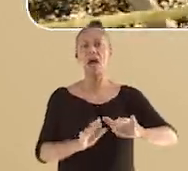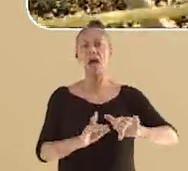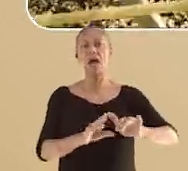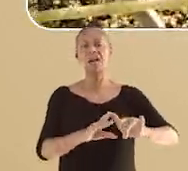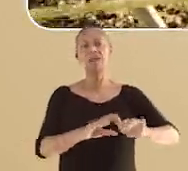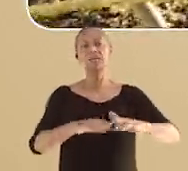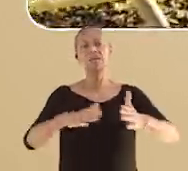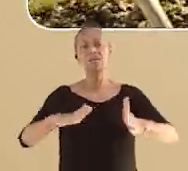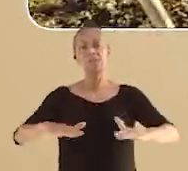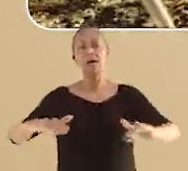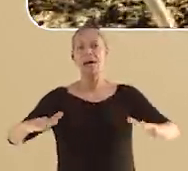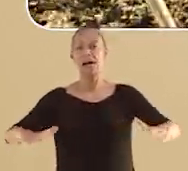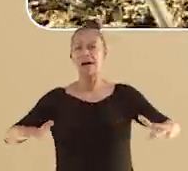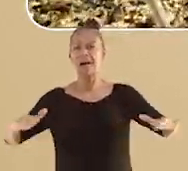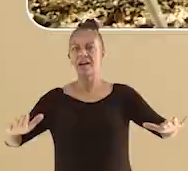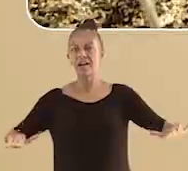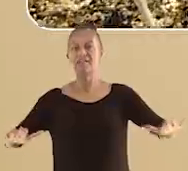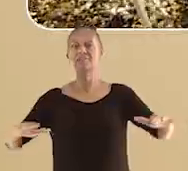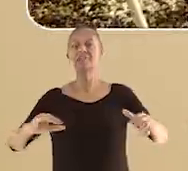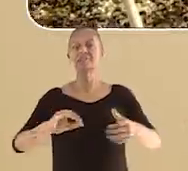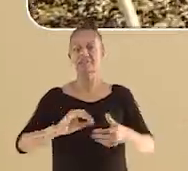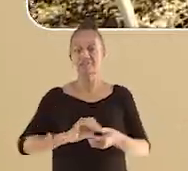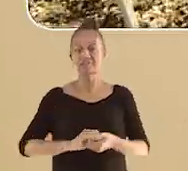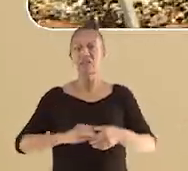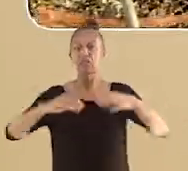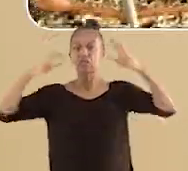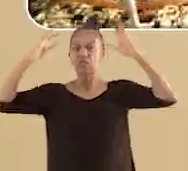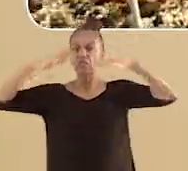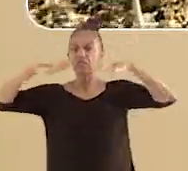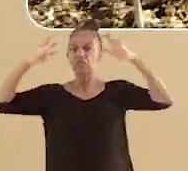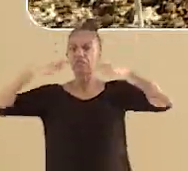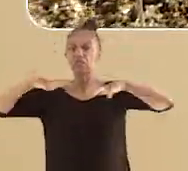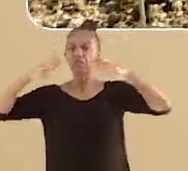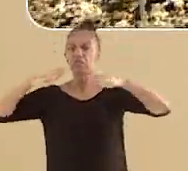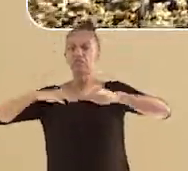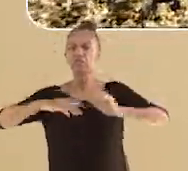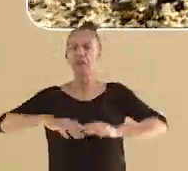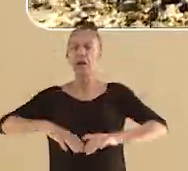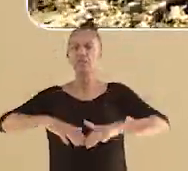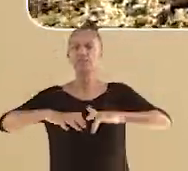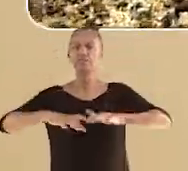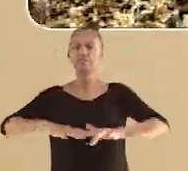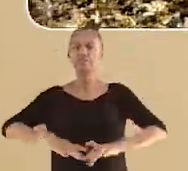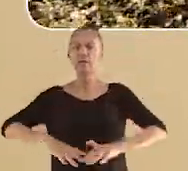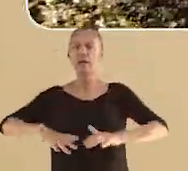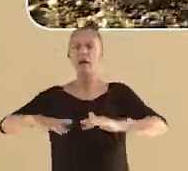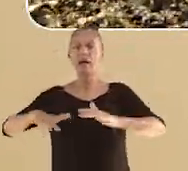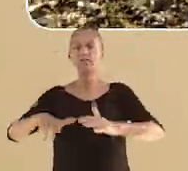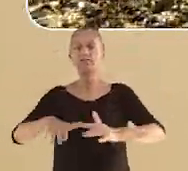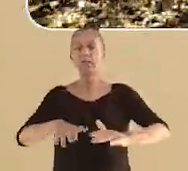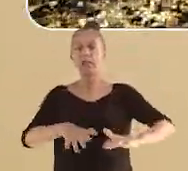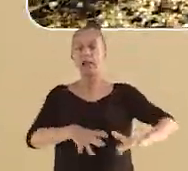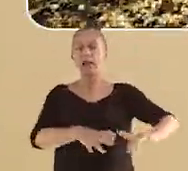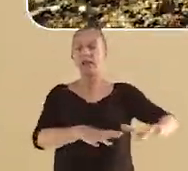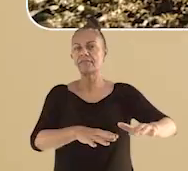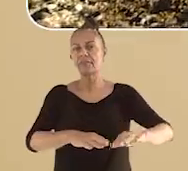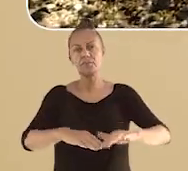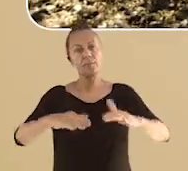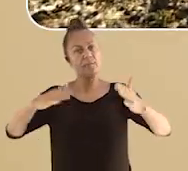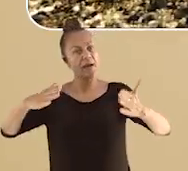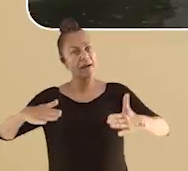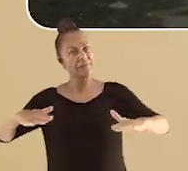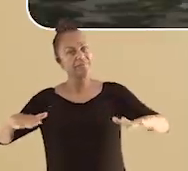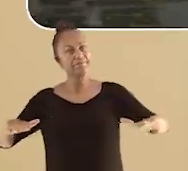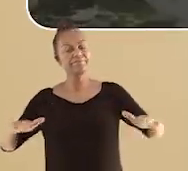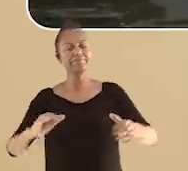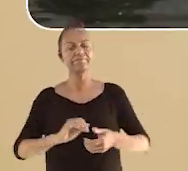mares, ou serem arrastados pelo vento, ou até mesmo levados pelas chuvas até um rio que flui para o